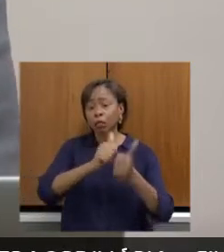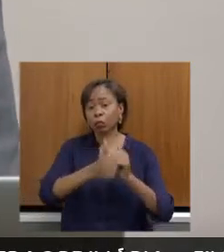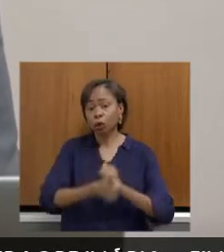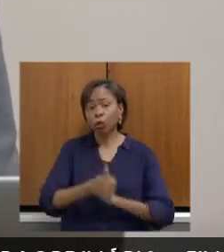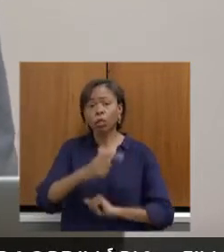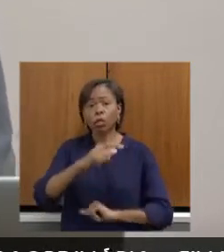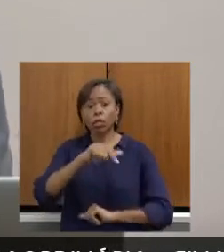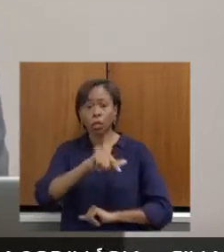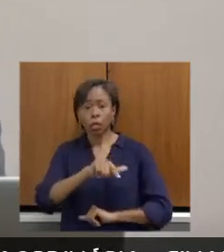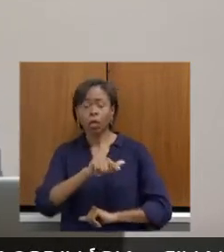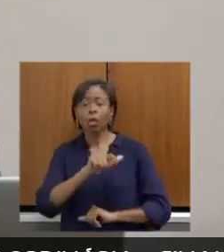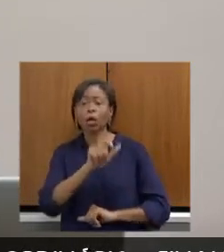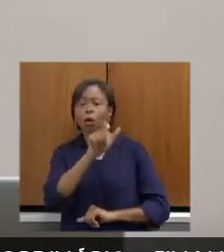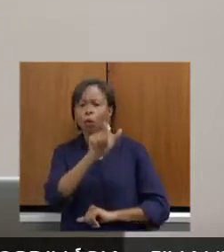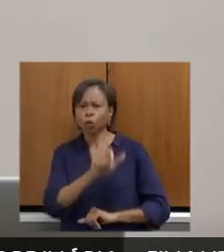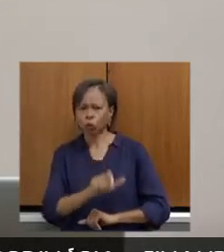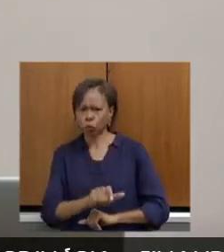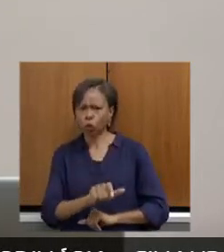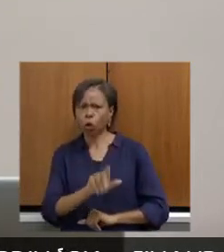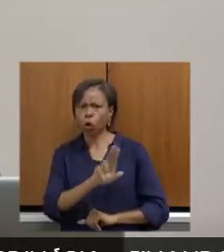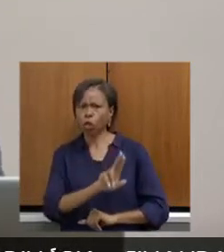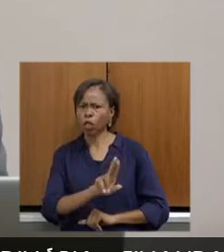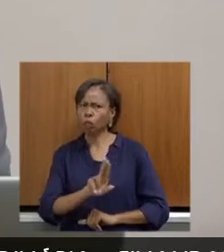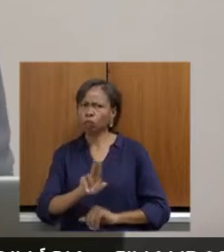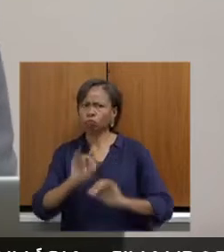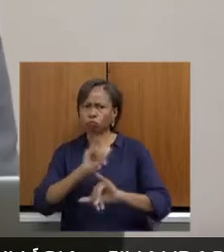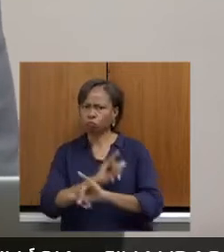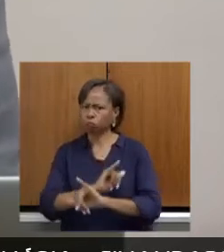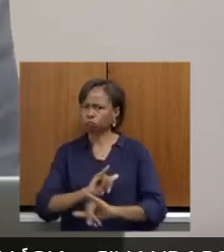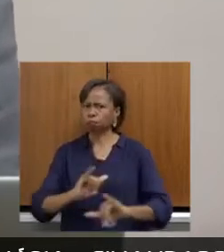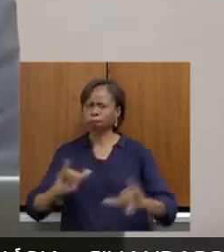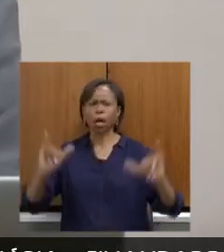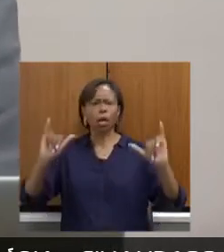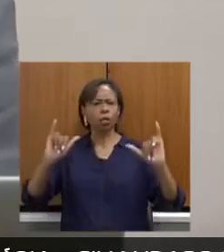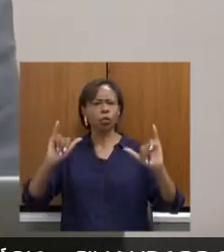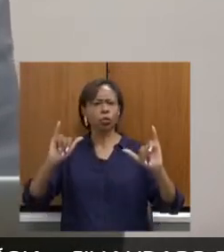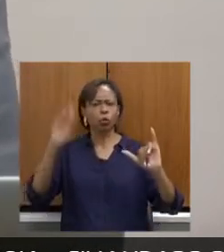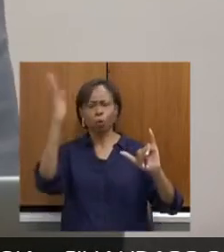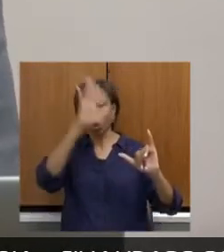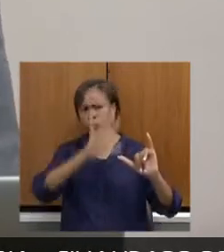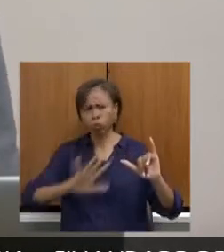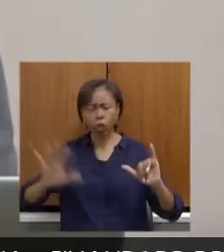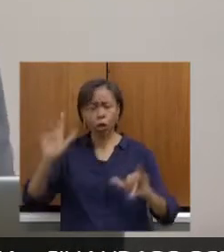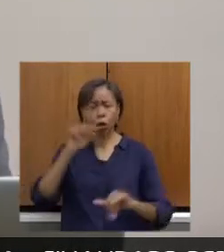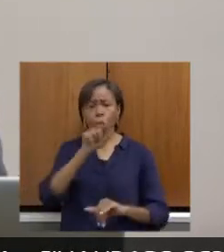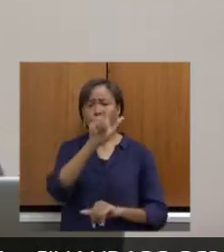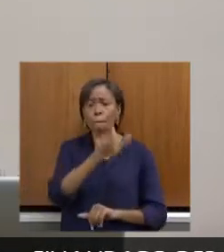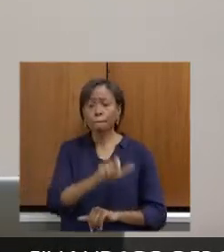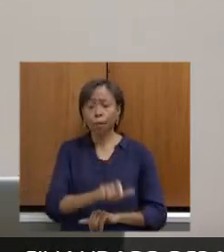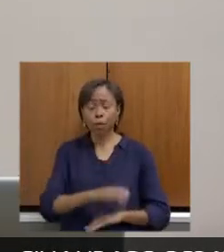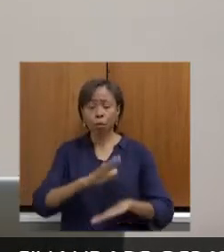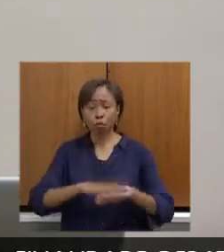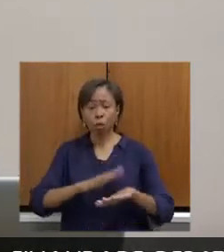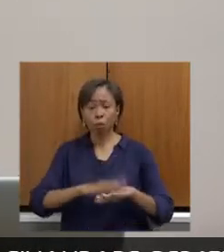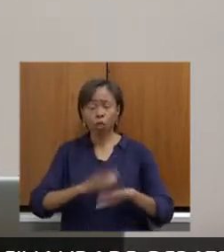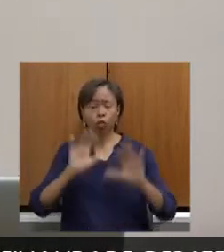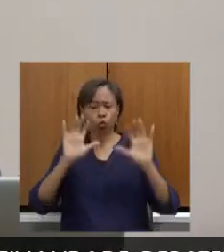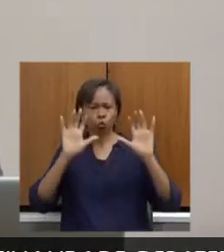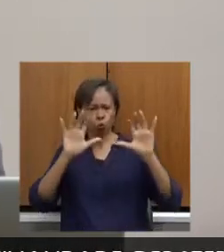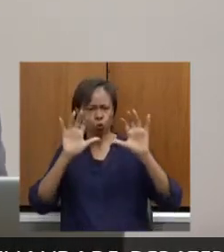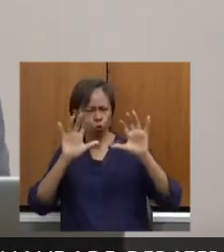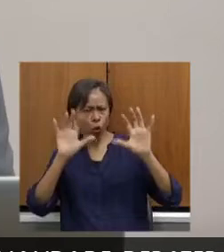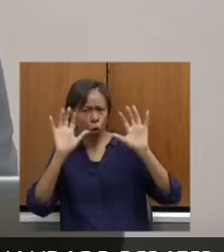um nome que levou o nome do Brasil para o exterior, um homem que veio do vôlei, que lutou dentro das quadras, que